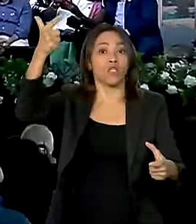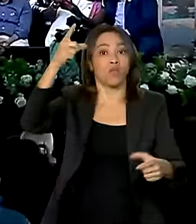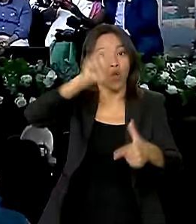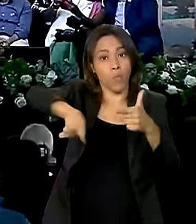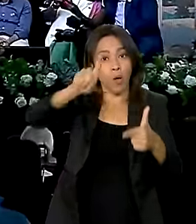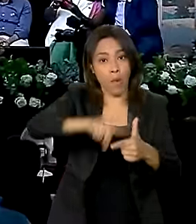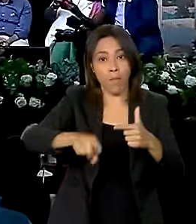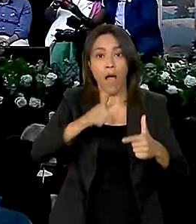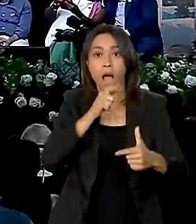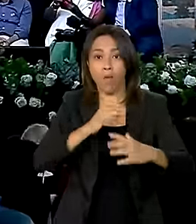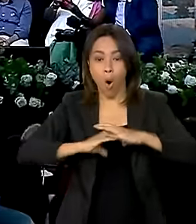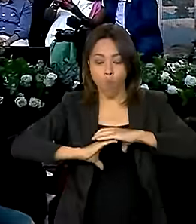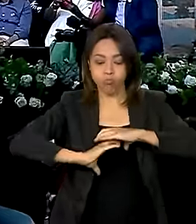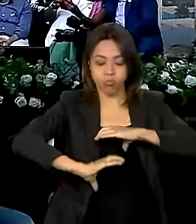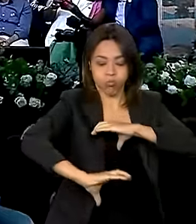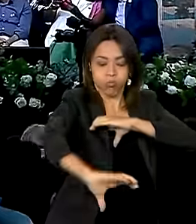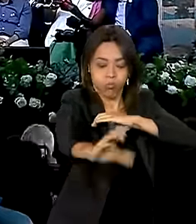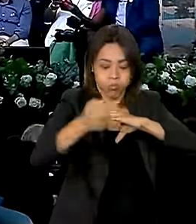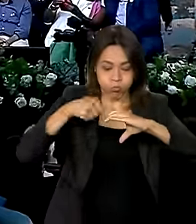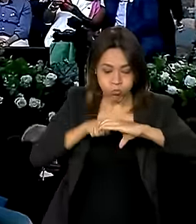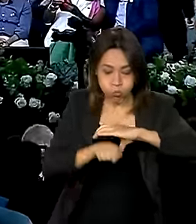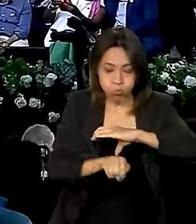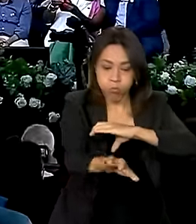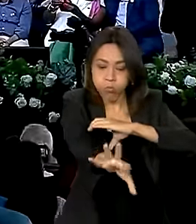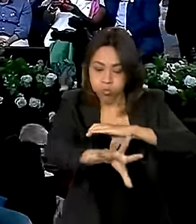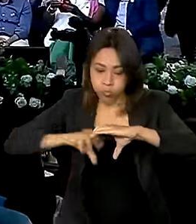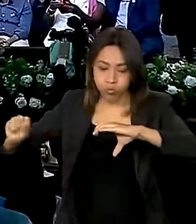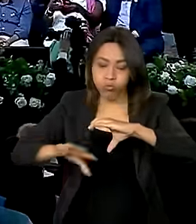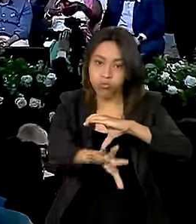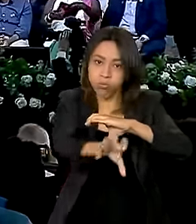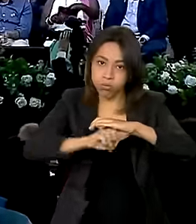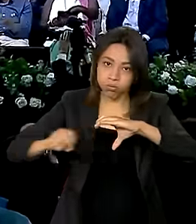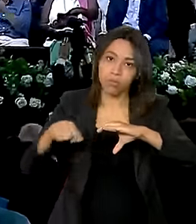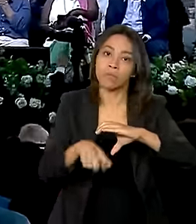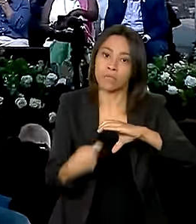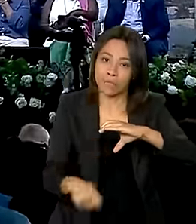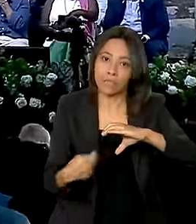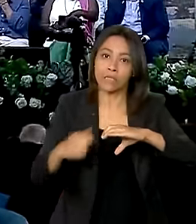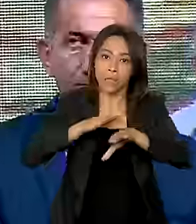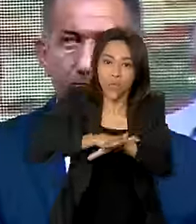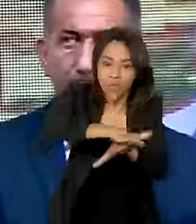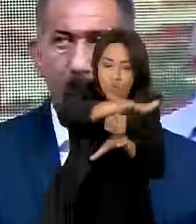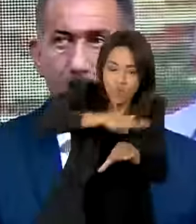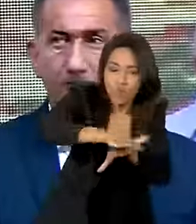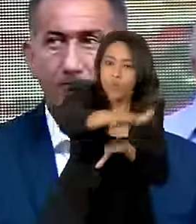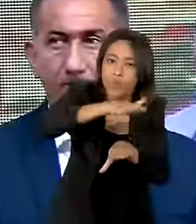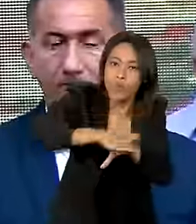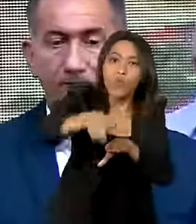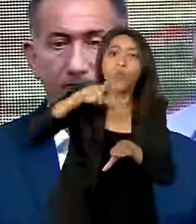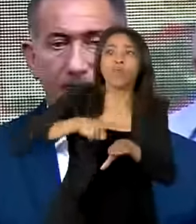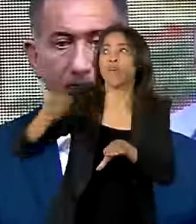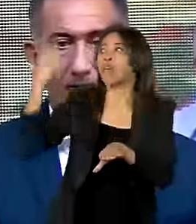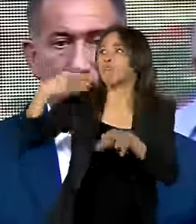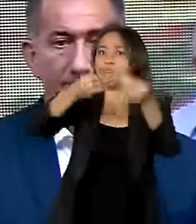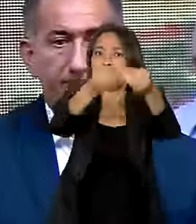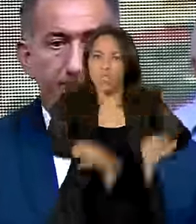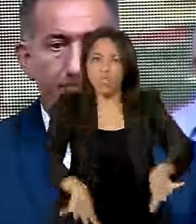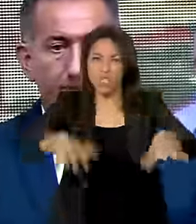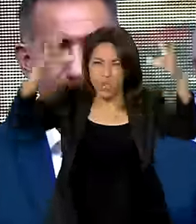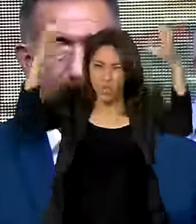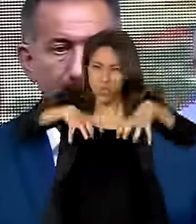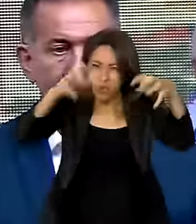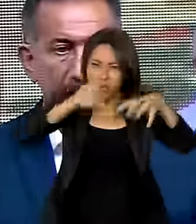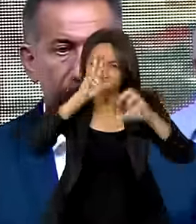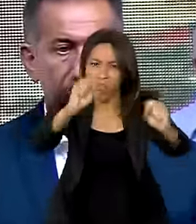que é a parte que ninguém vai ver, mas sem isso não faz. O Adinho sabe que a drenagem aqui foi afetada e se chover muito